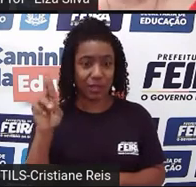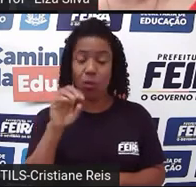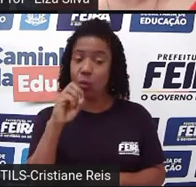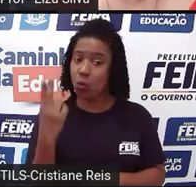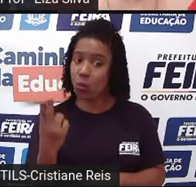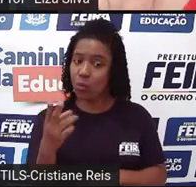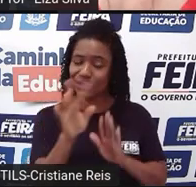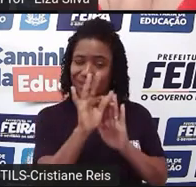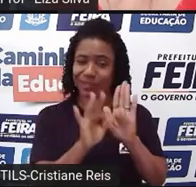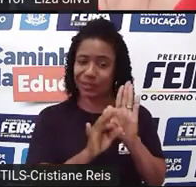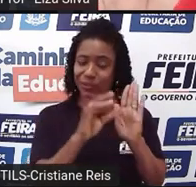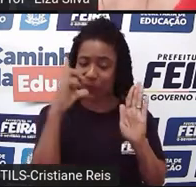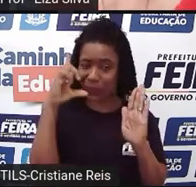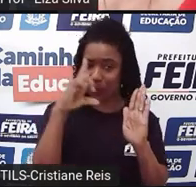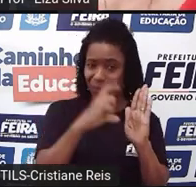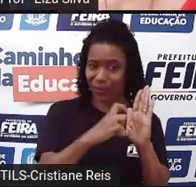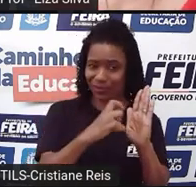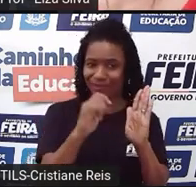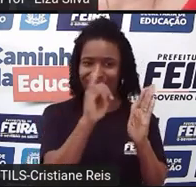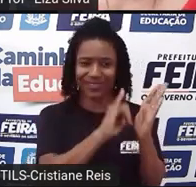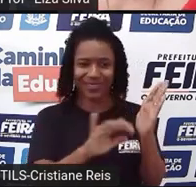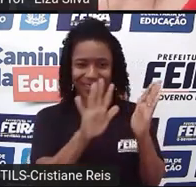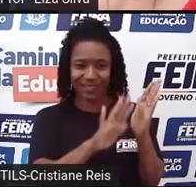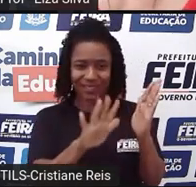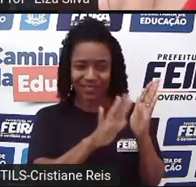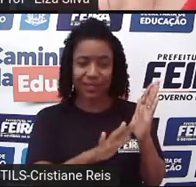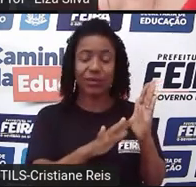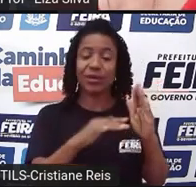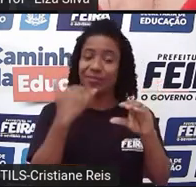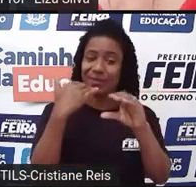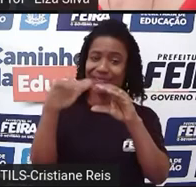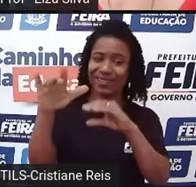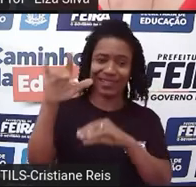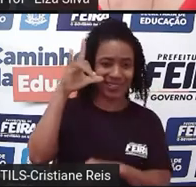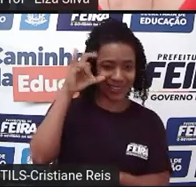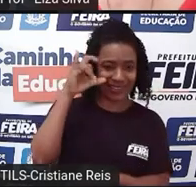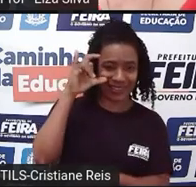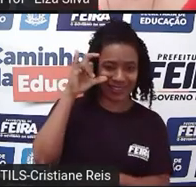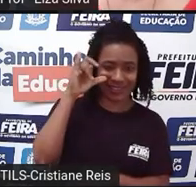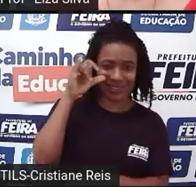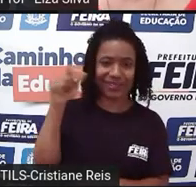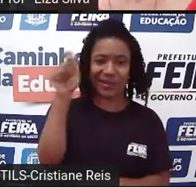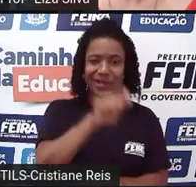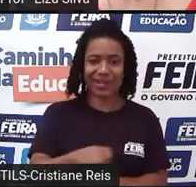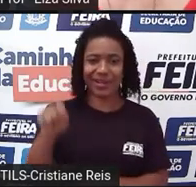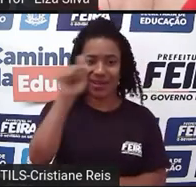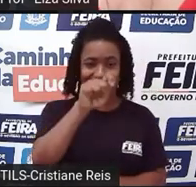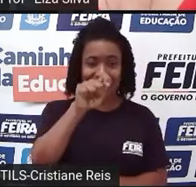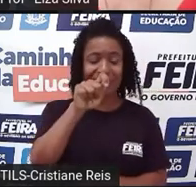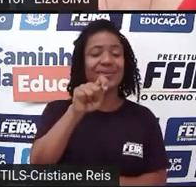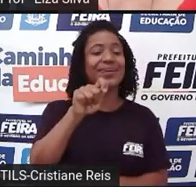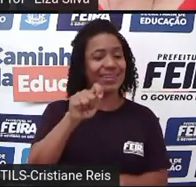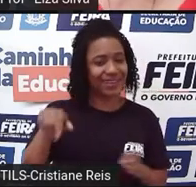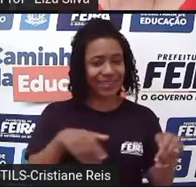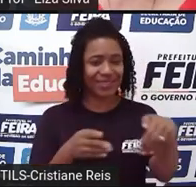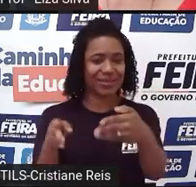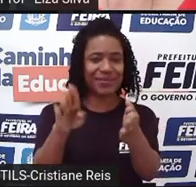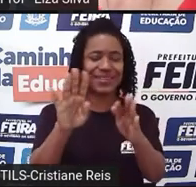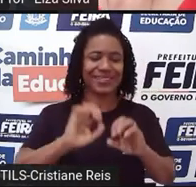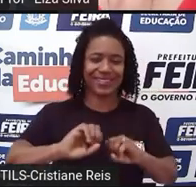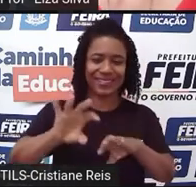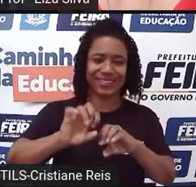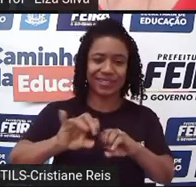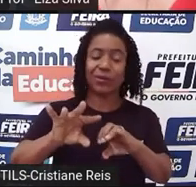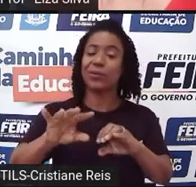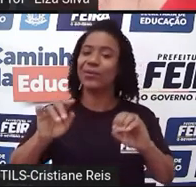ilustrado e enviar para o nosso Instagram arroba caminhos da educa.com.tv Ok?